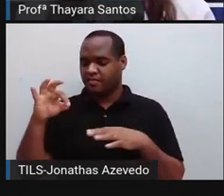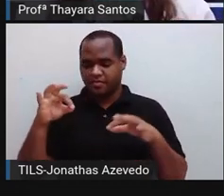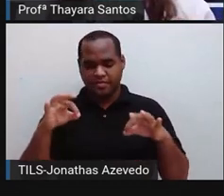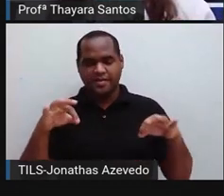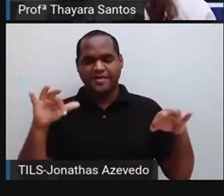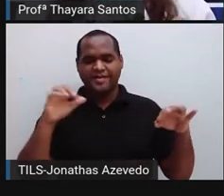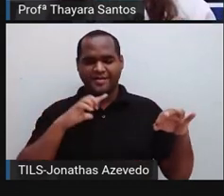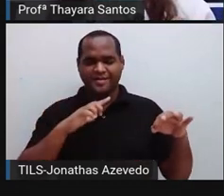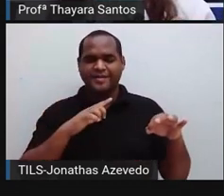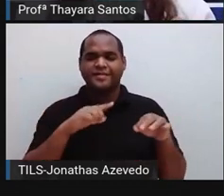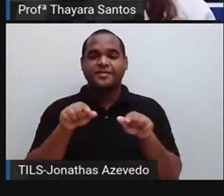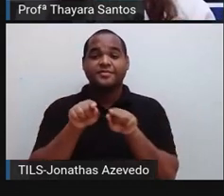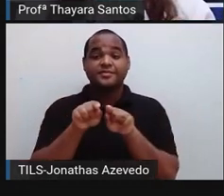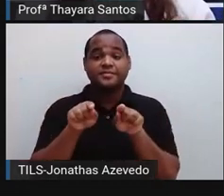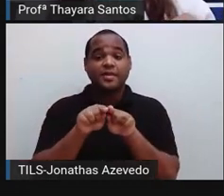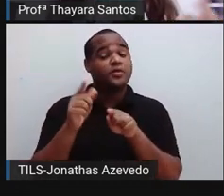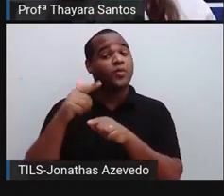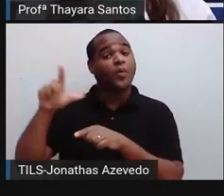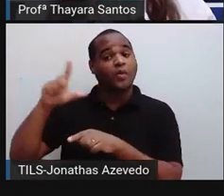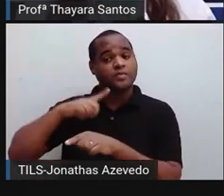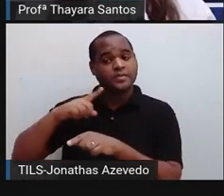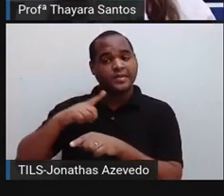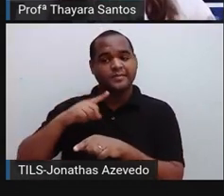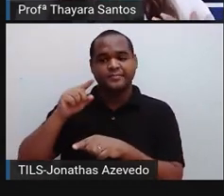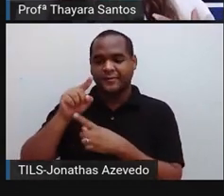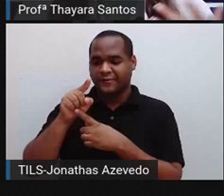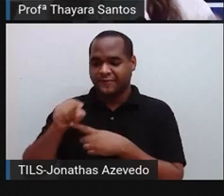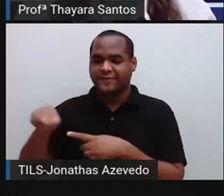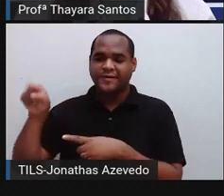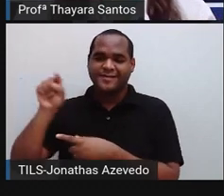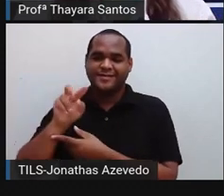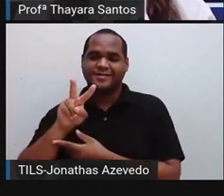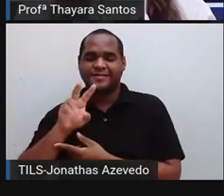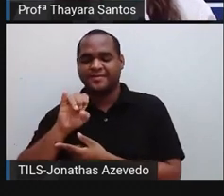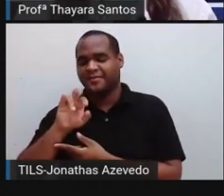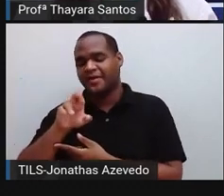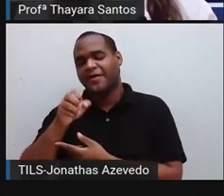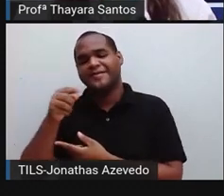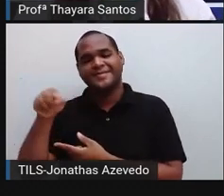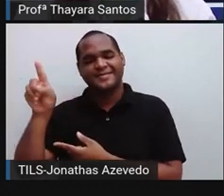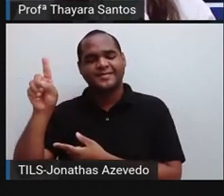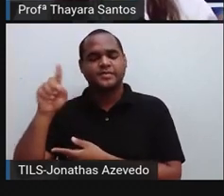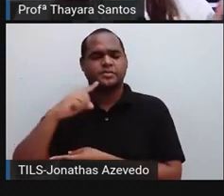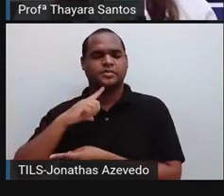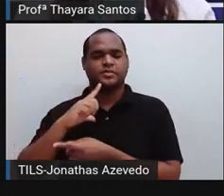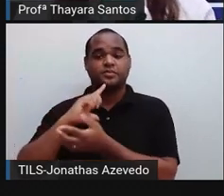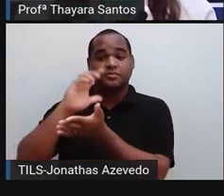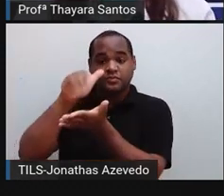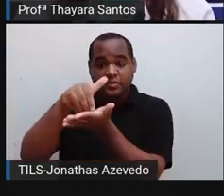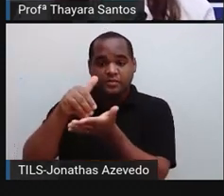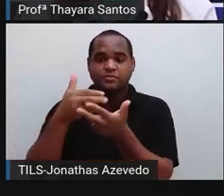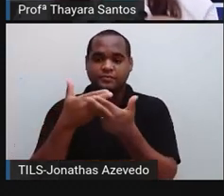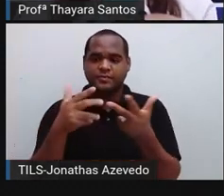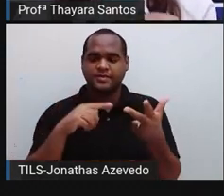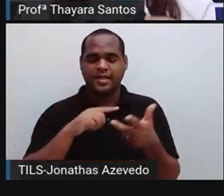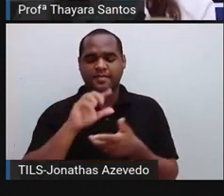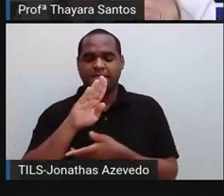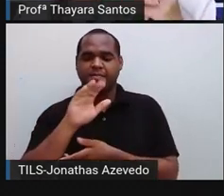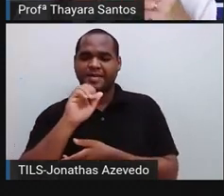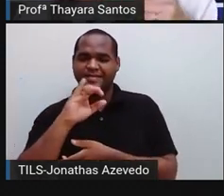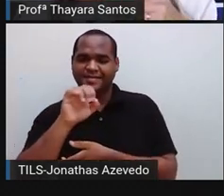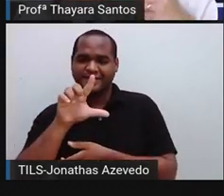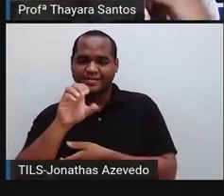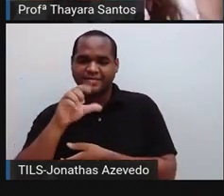Tem as que apresentam essa forma de vírgula, que a gente chama que são os vibriões. E, por último, os bacilos, que são essas